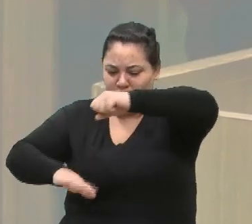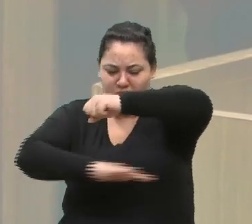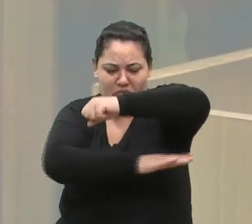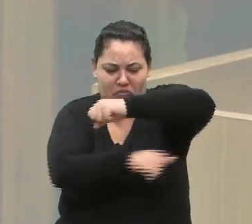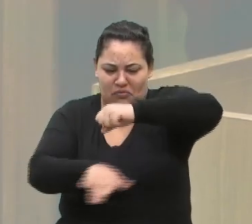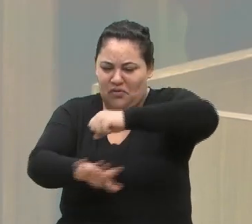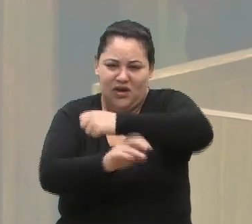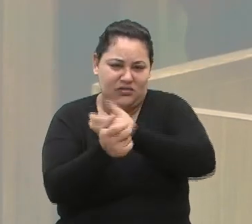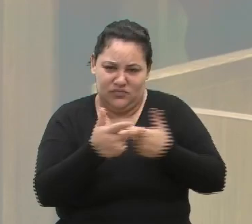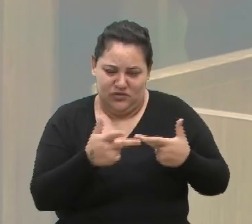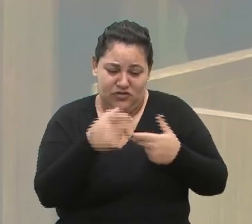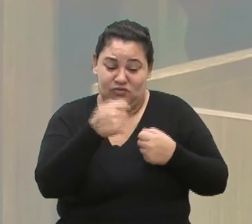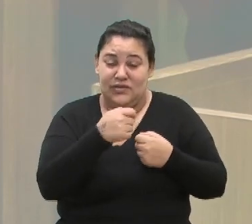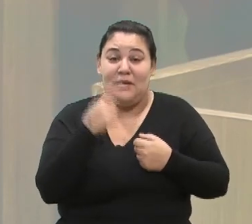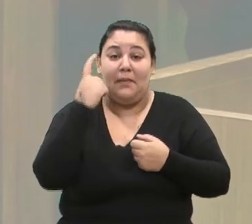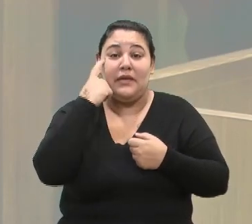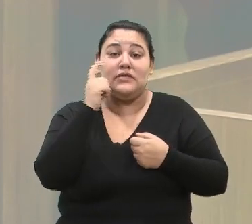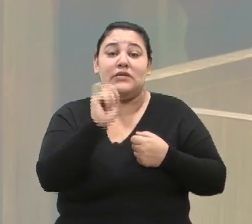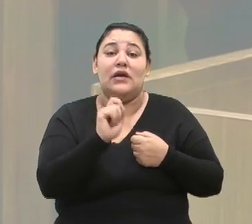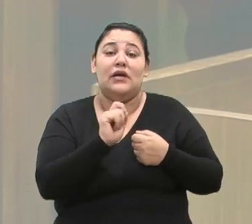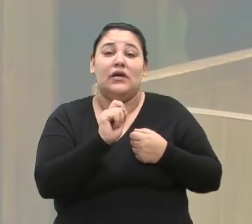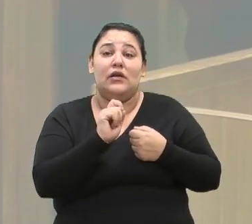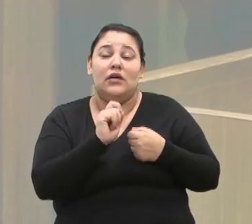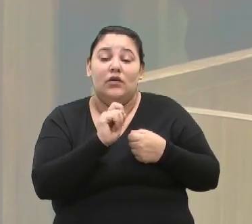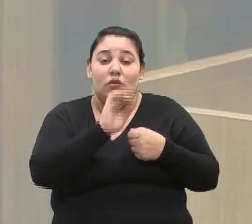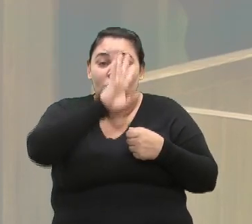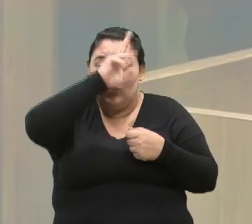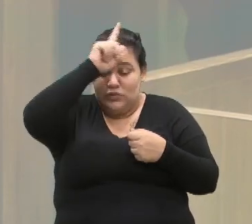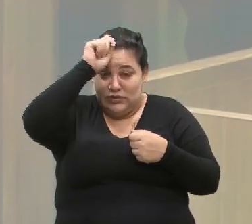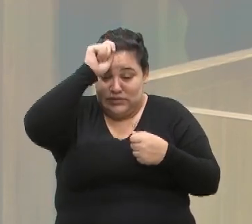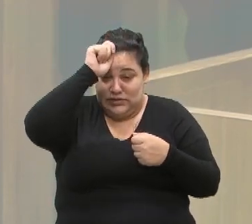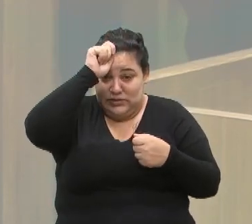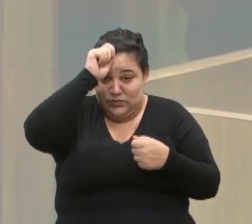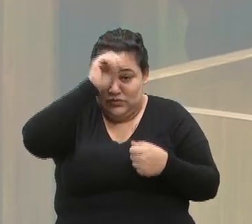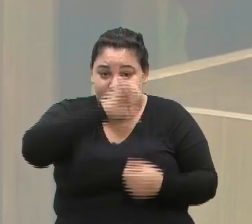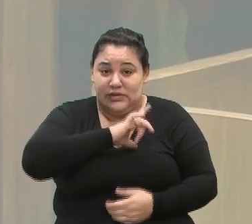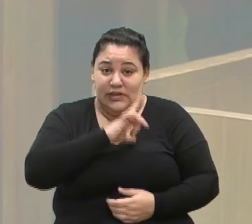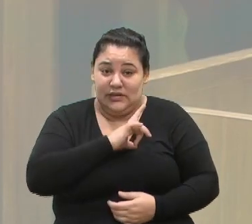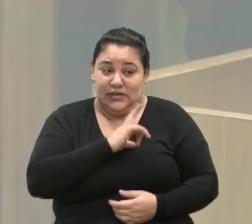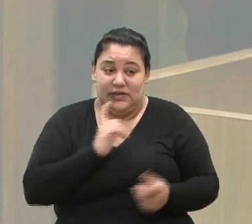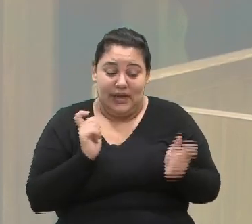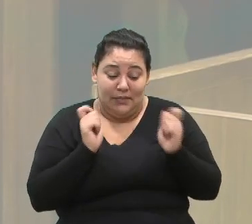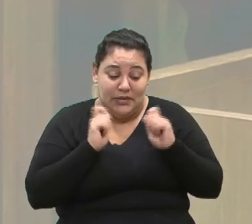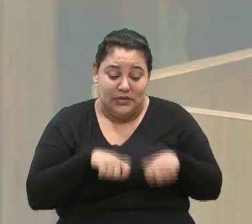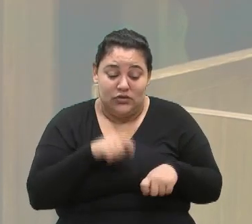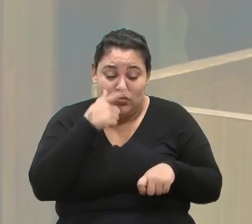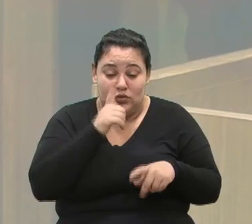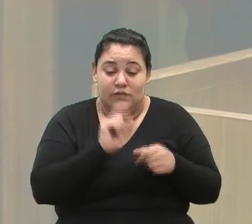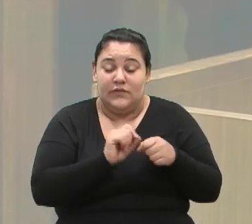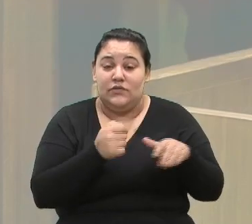pensar naquilo que o município tem ainda capacidade de investimento.